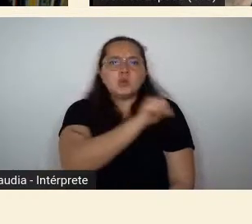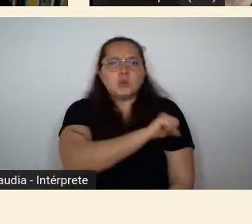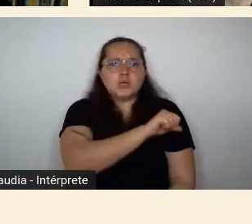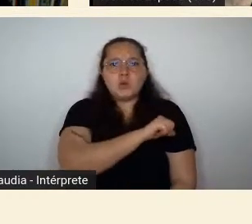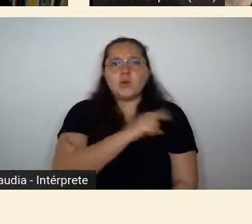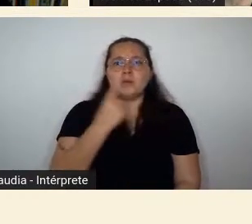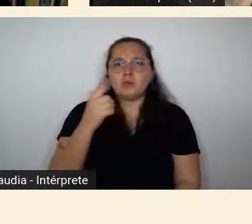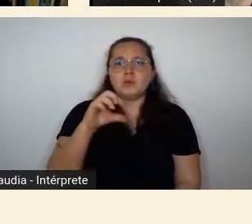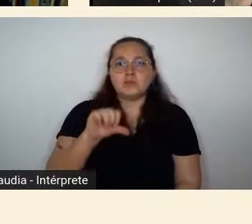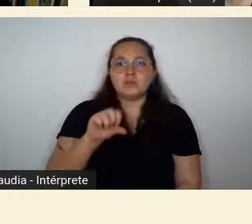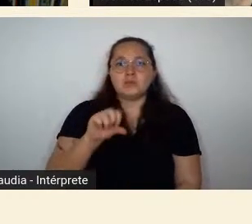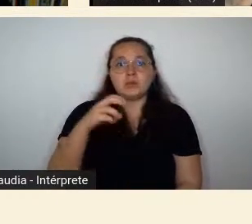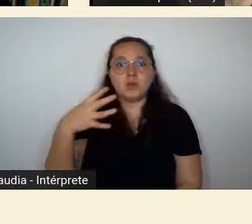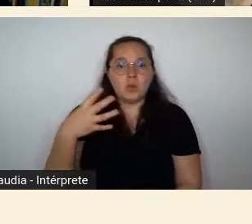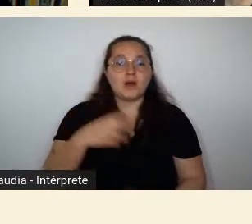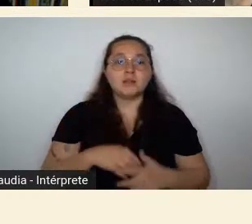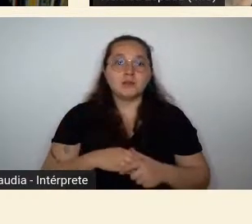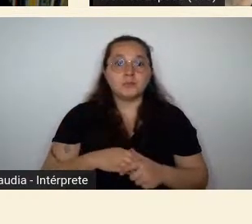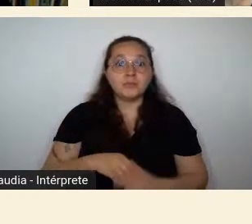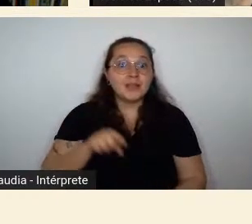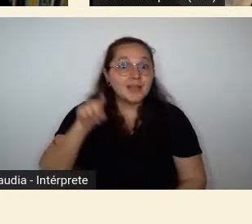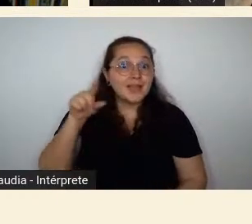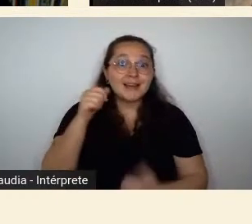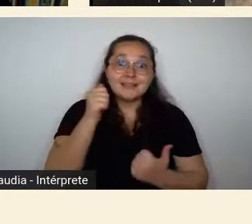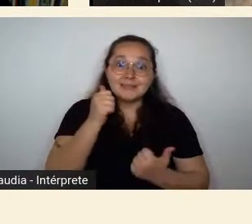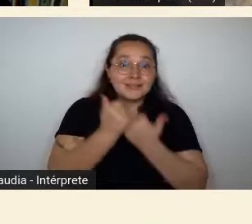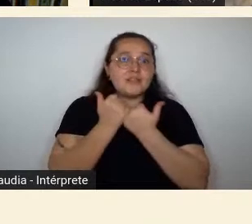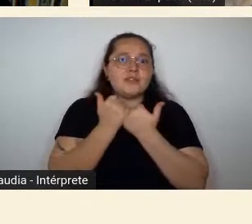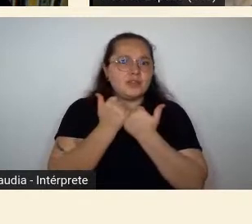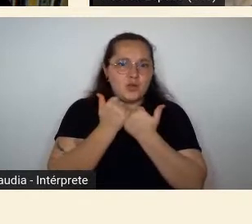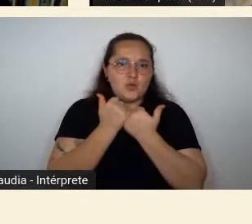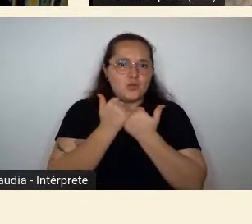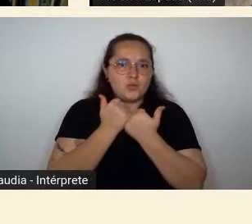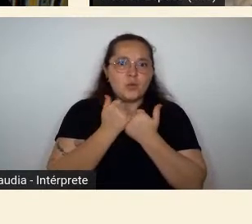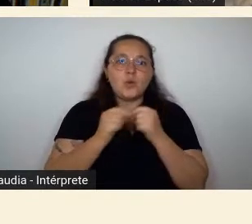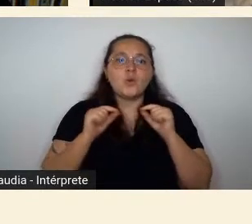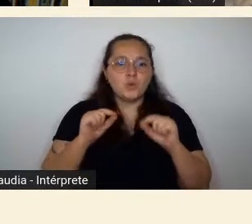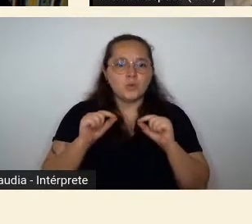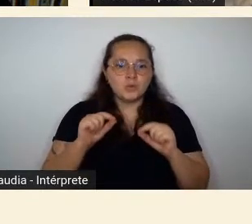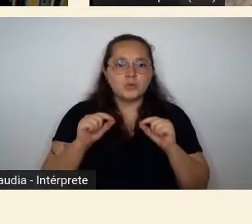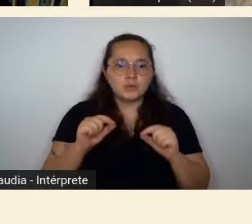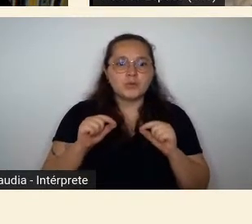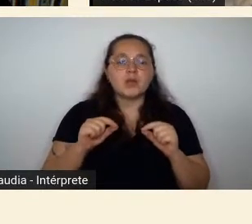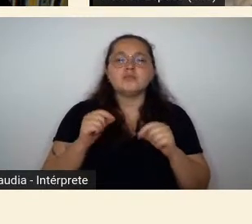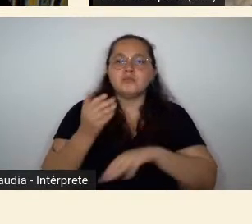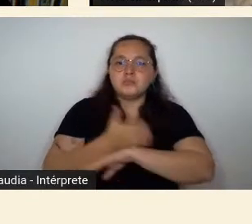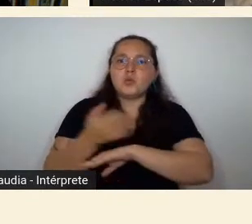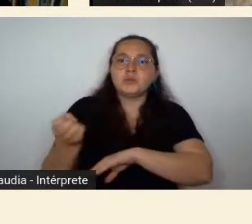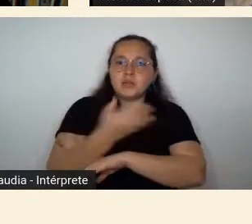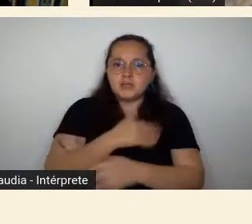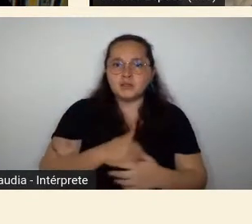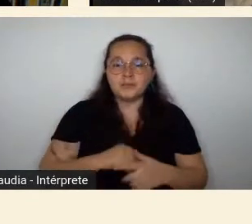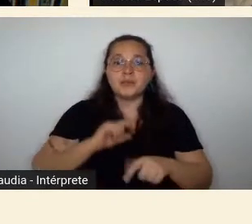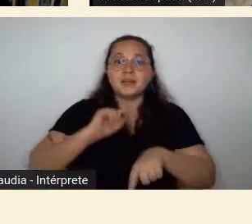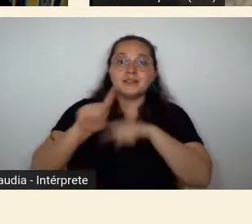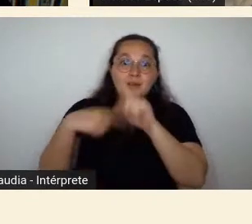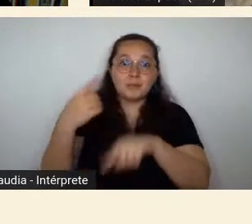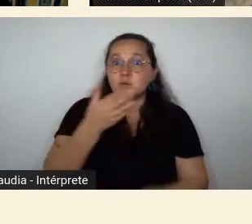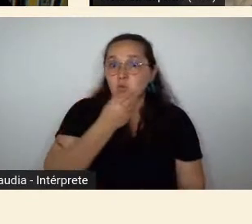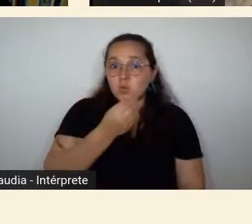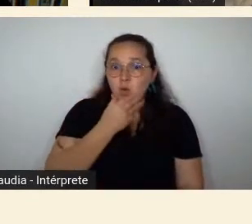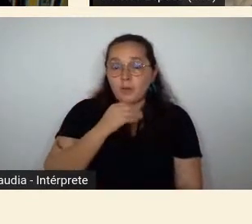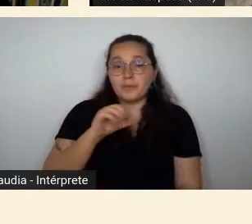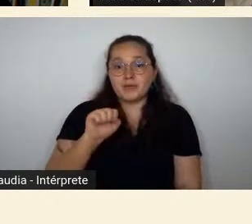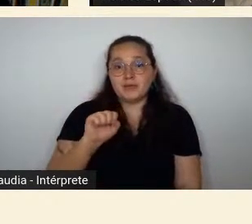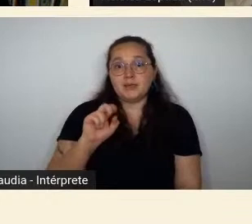ele defendeu até o fim da vida dele o modernismo quando teve a acusação do Augusto Federico Schmitt nos anos 40 de que eles